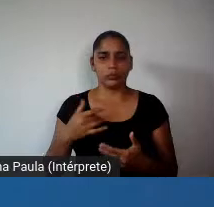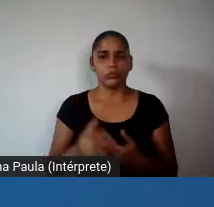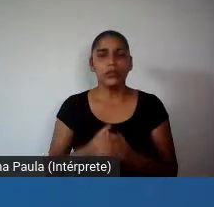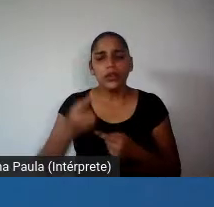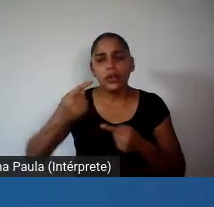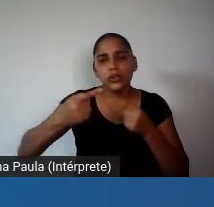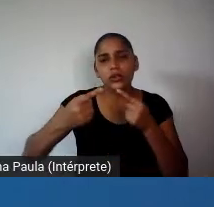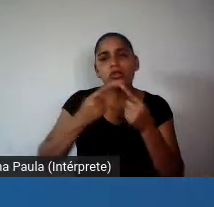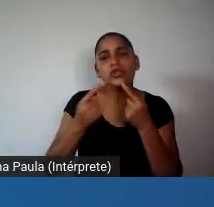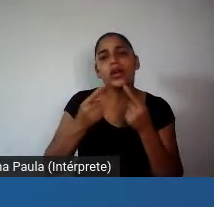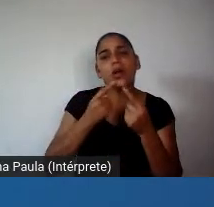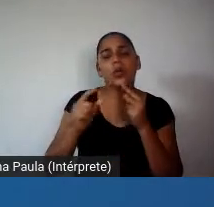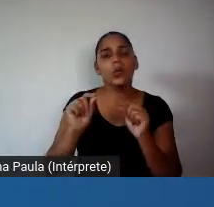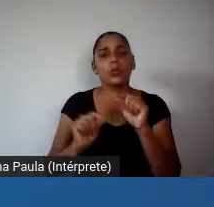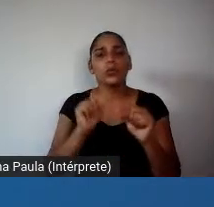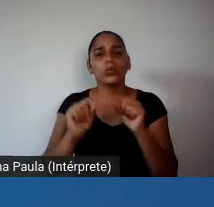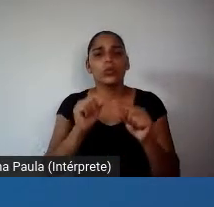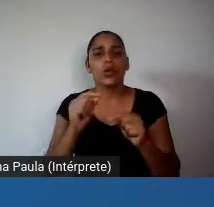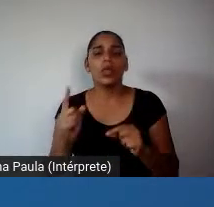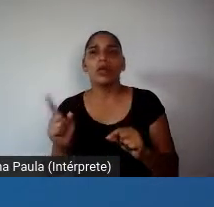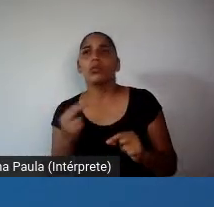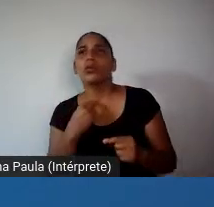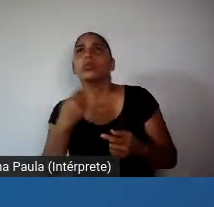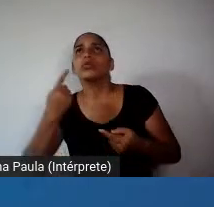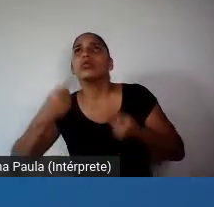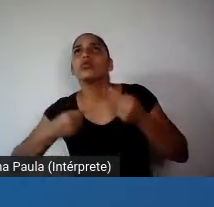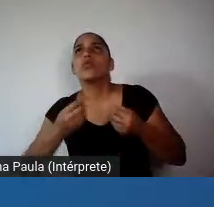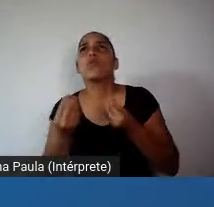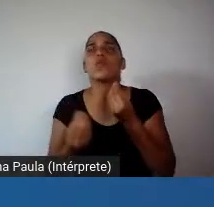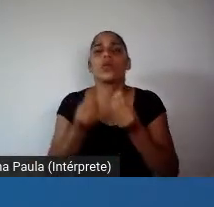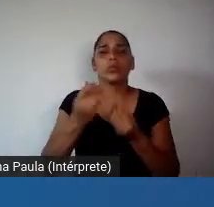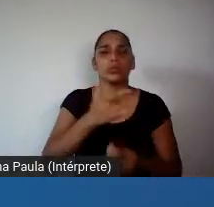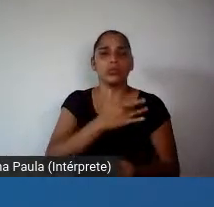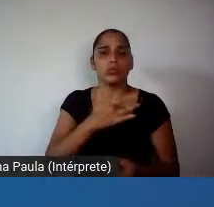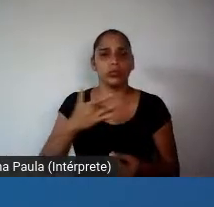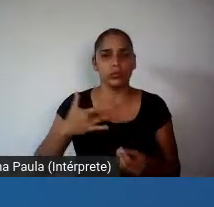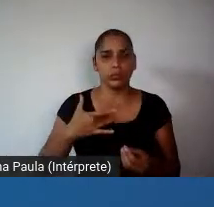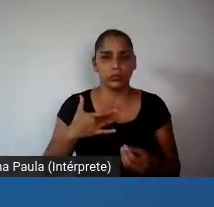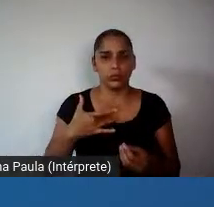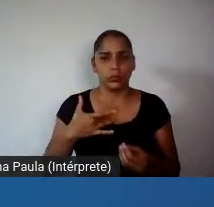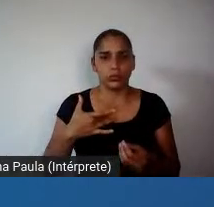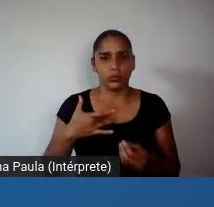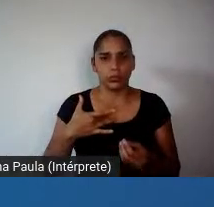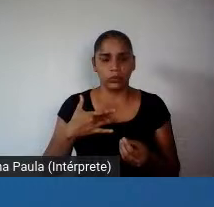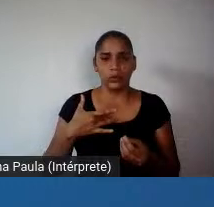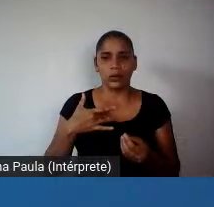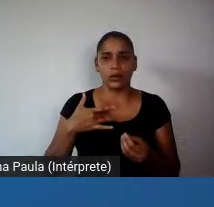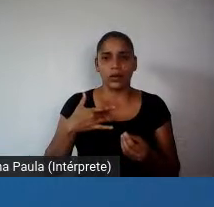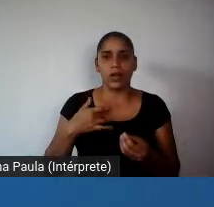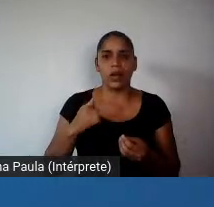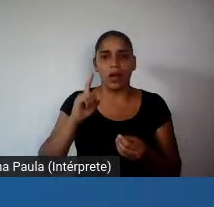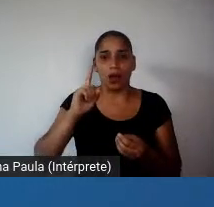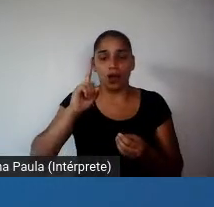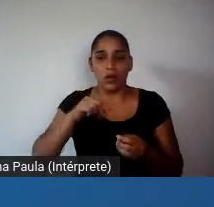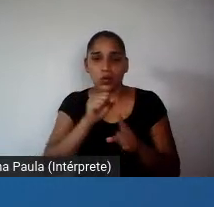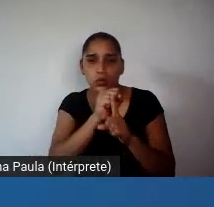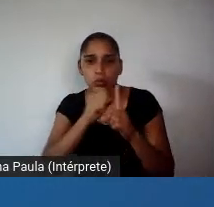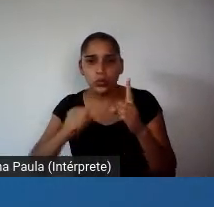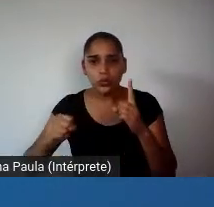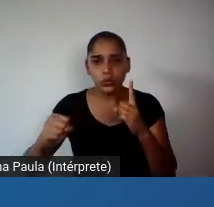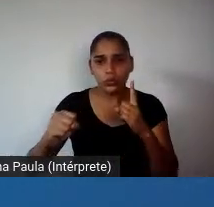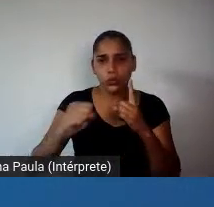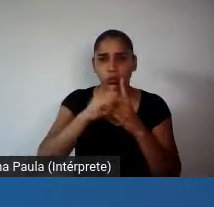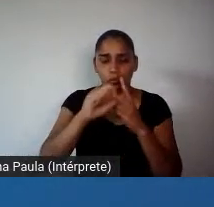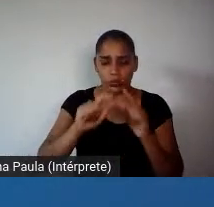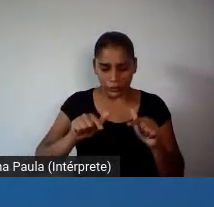aqui, nós não podemos discutir a saúde, os determinantes sociais, sem a